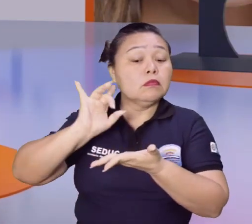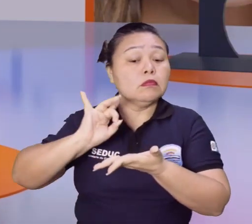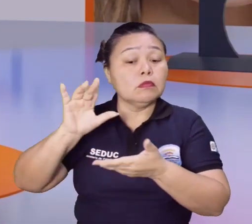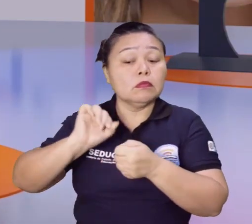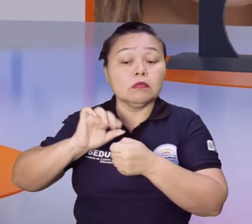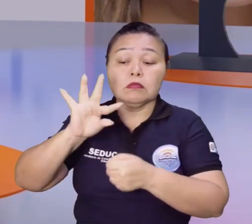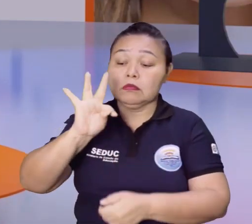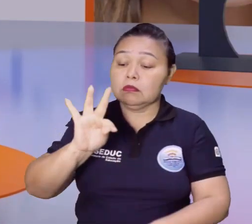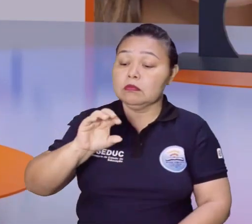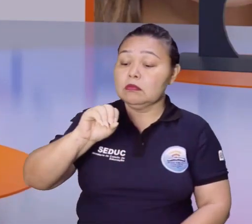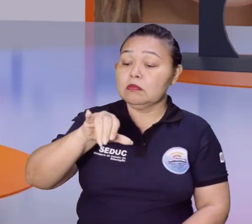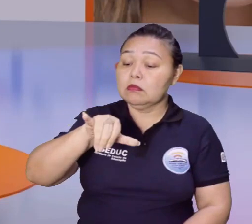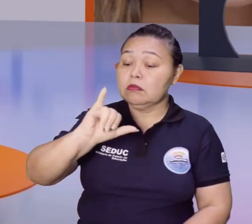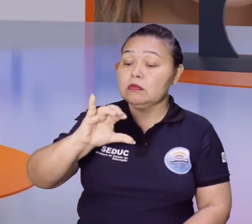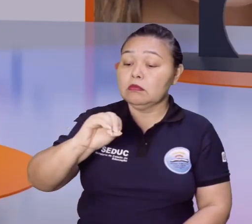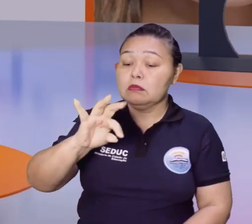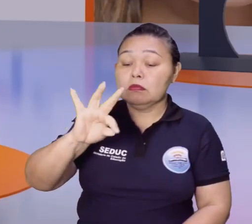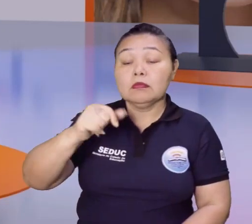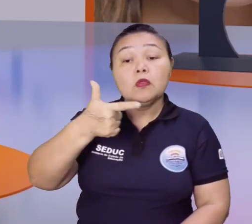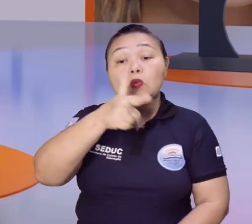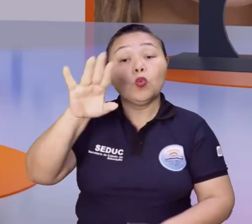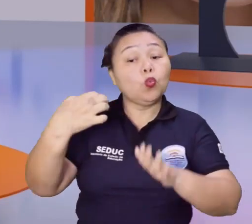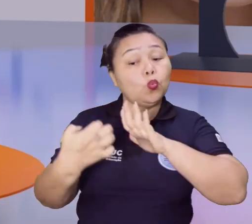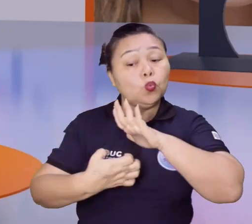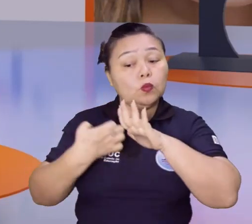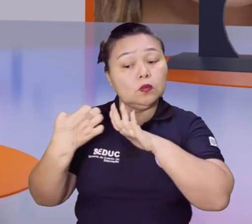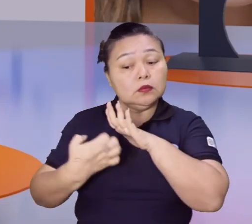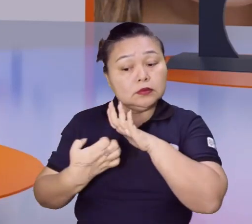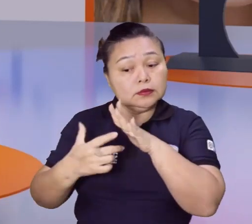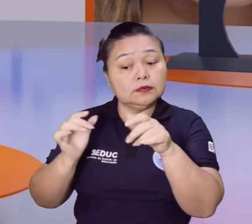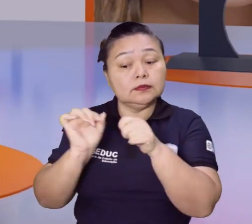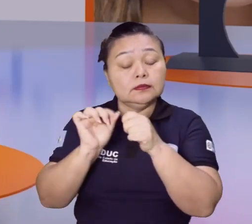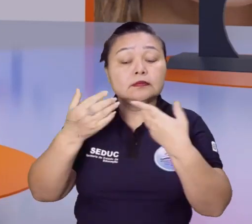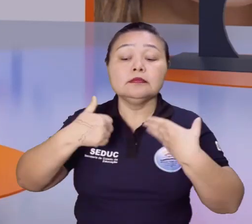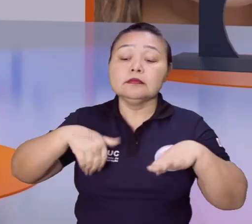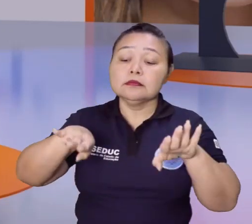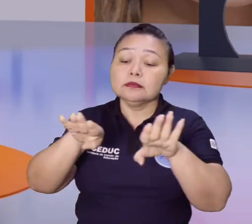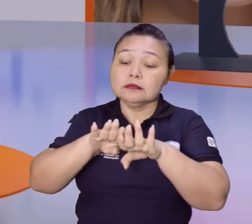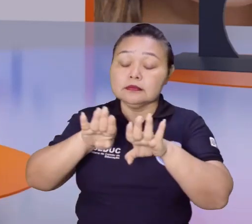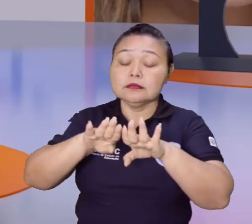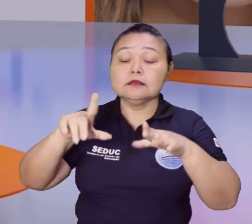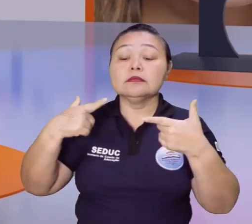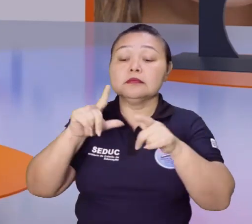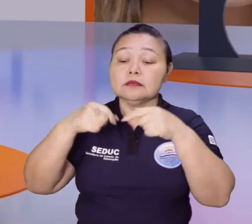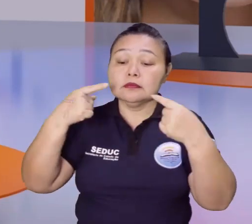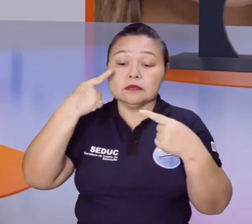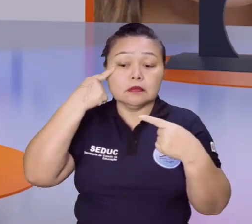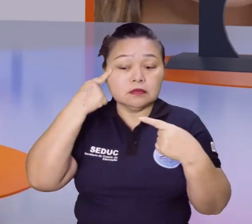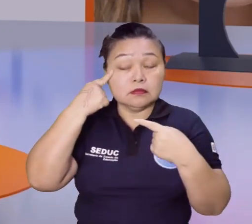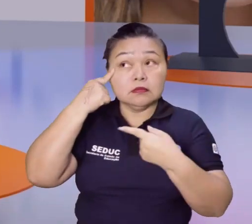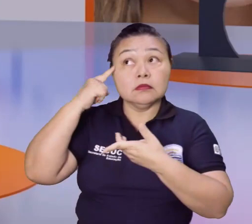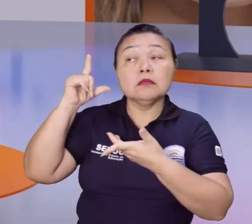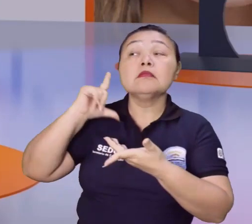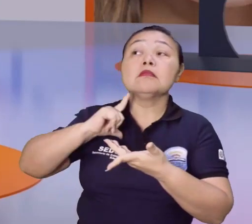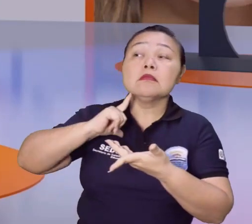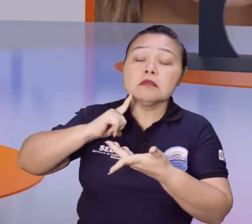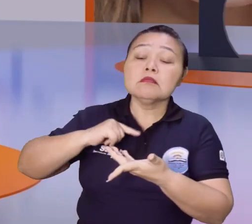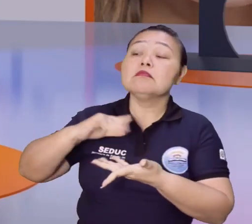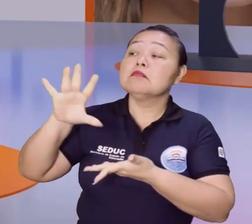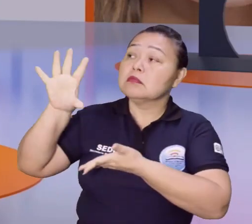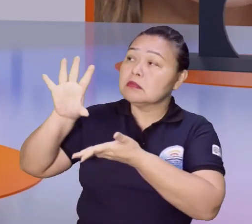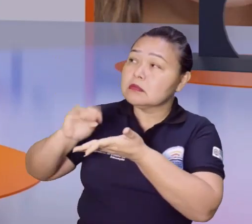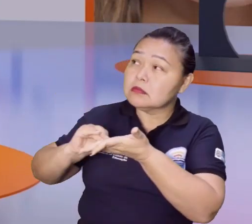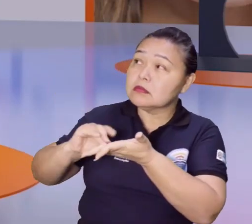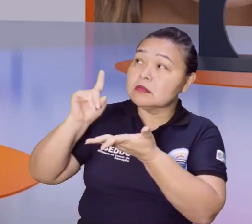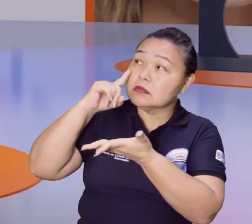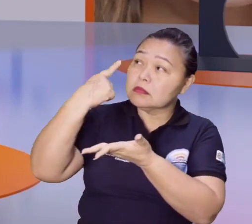não só a Toyota, como outras empresas, né? Também japonesas, trazem modelos interessantes